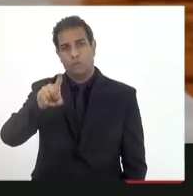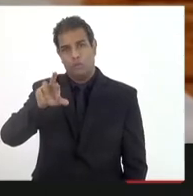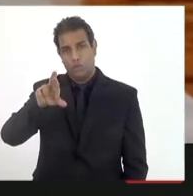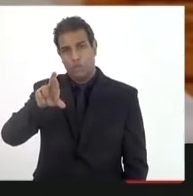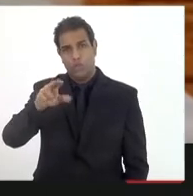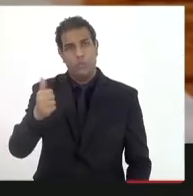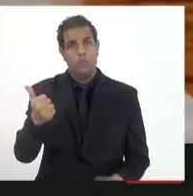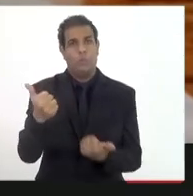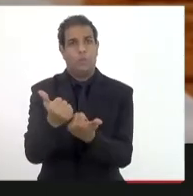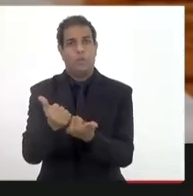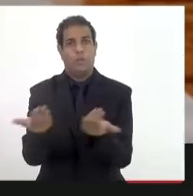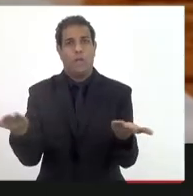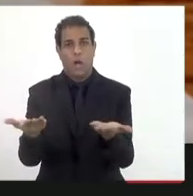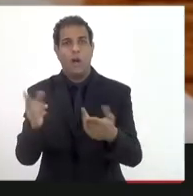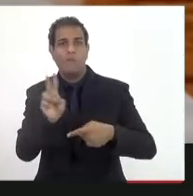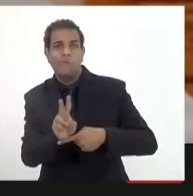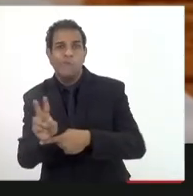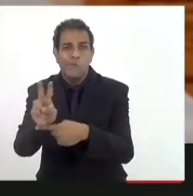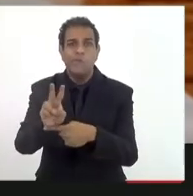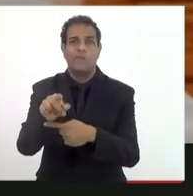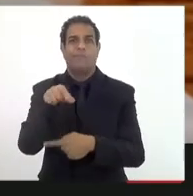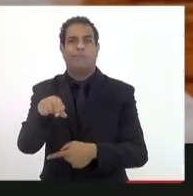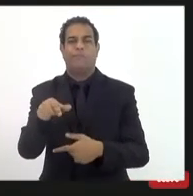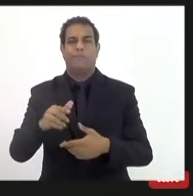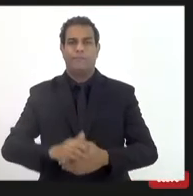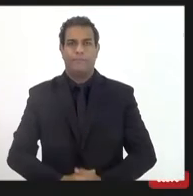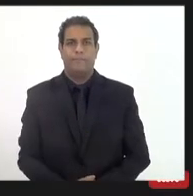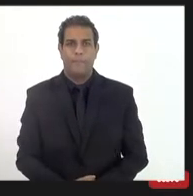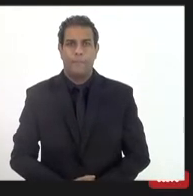da nossa assessoria fiscal, por gentileza, Aldir.